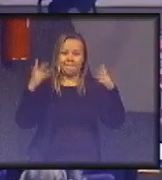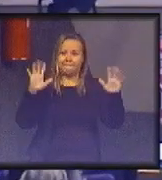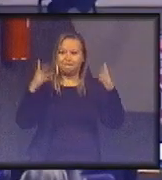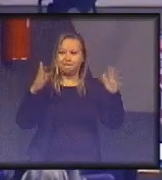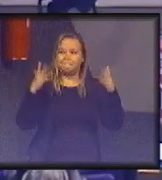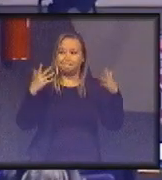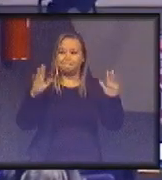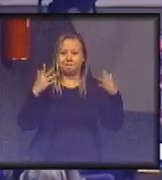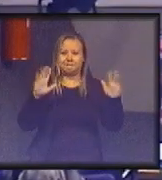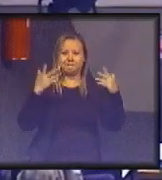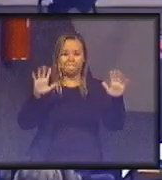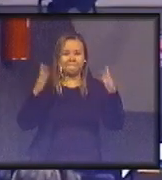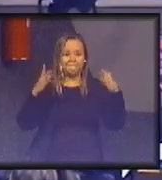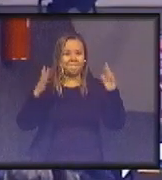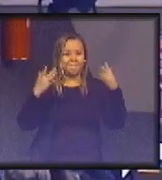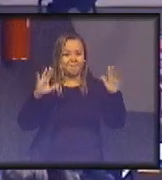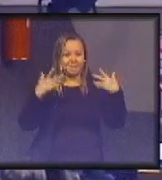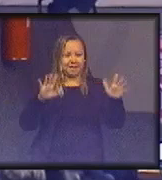O que eu posso dizer?